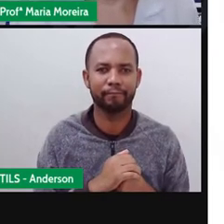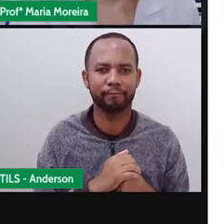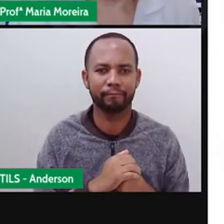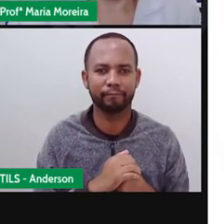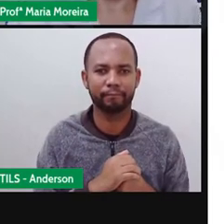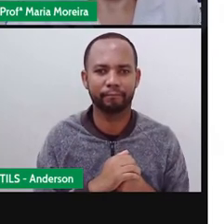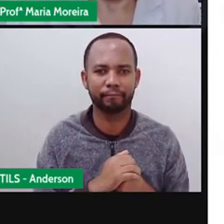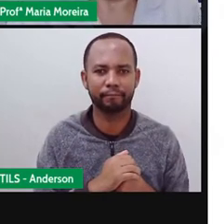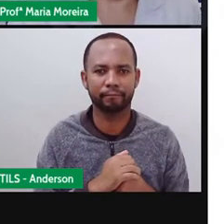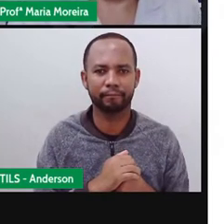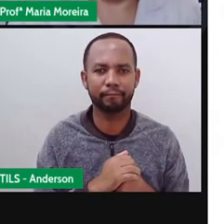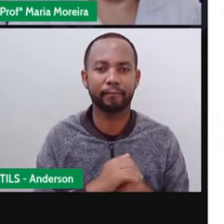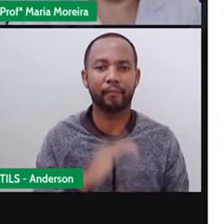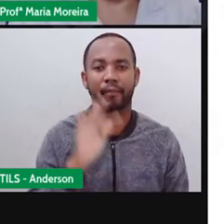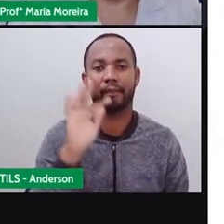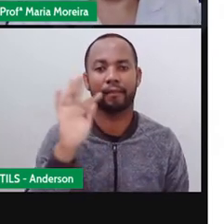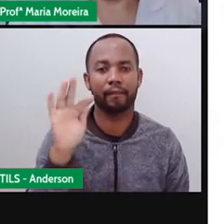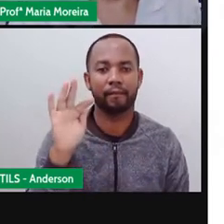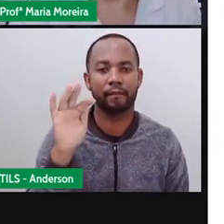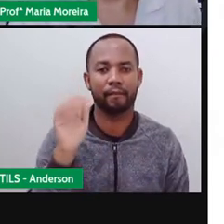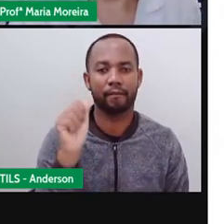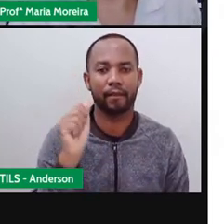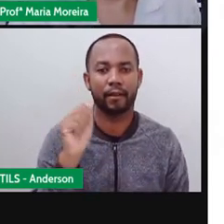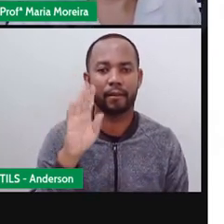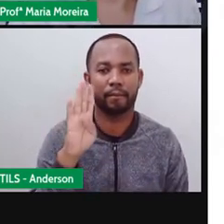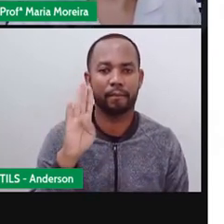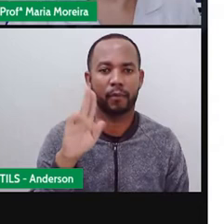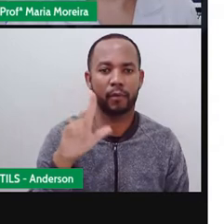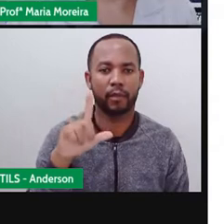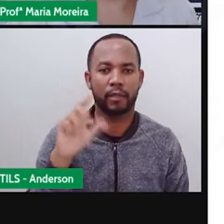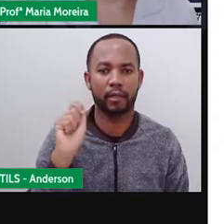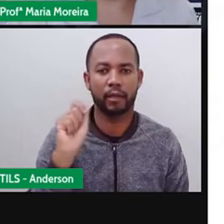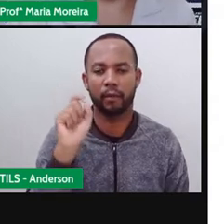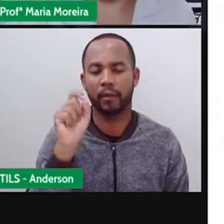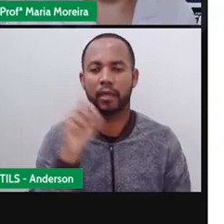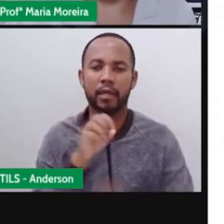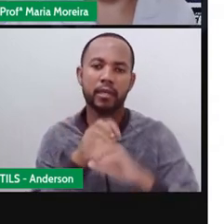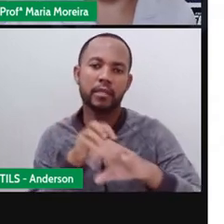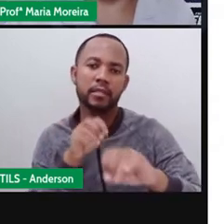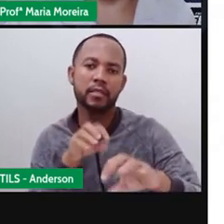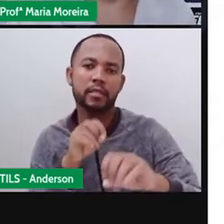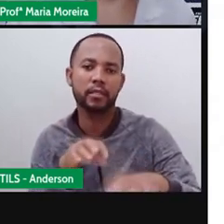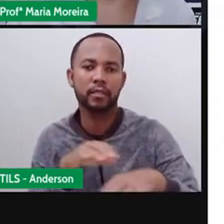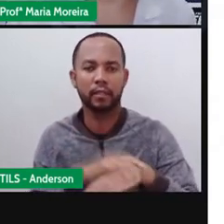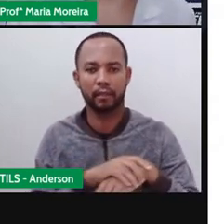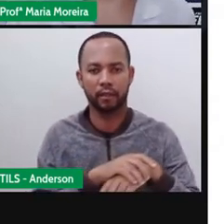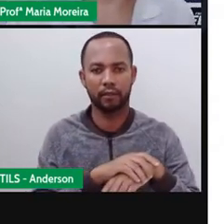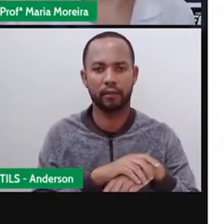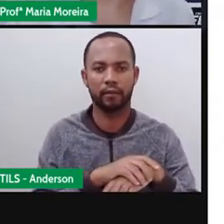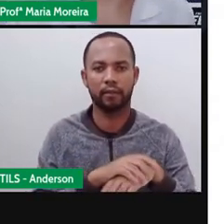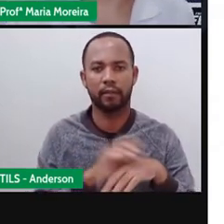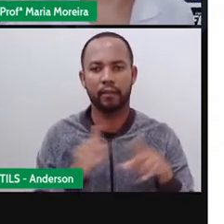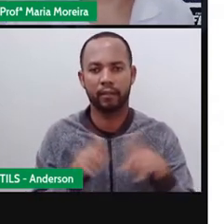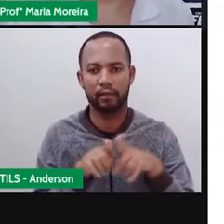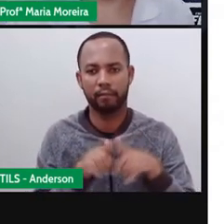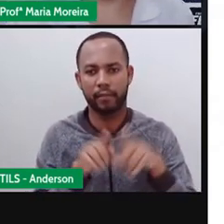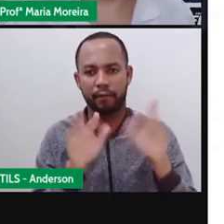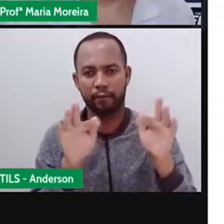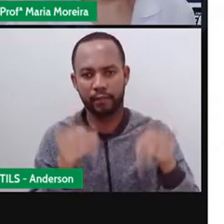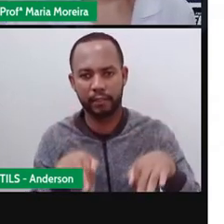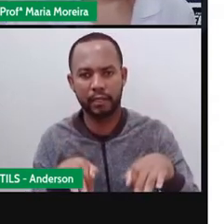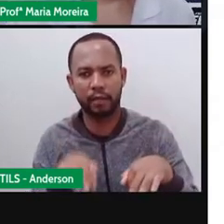Bom, a fábula, né, tem caráter educativo, né, e ao final traz um